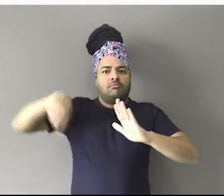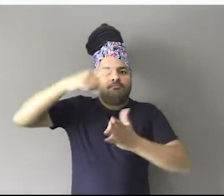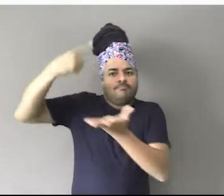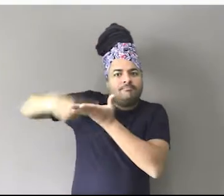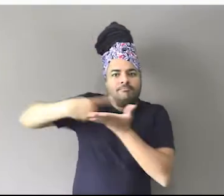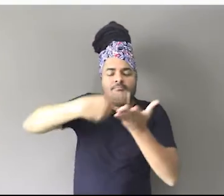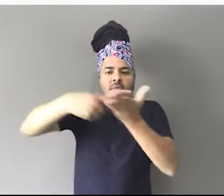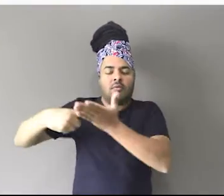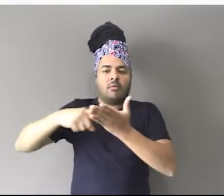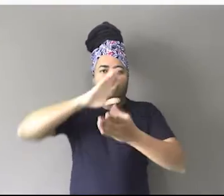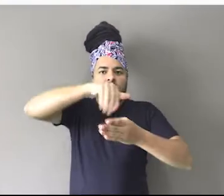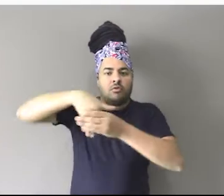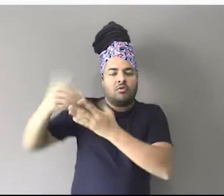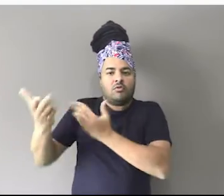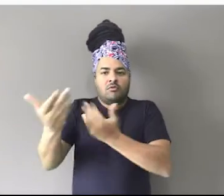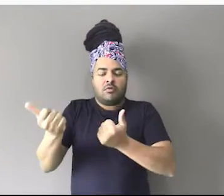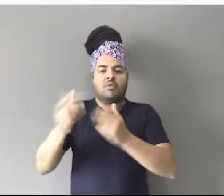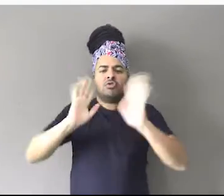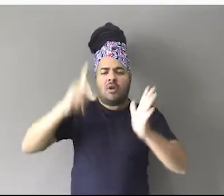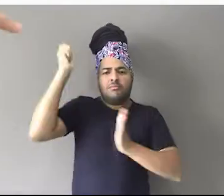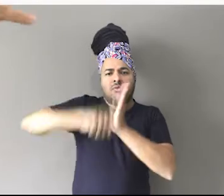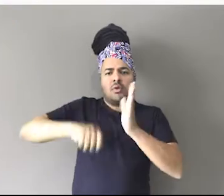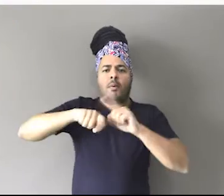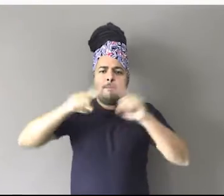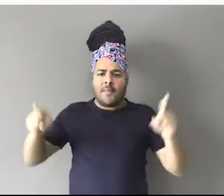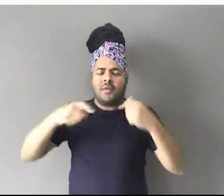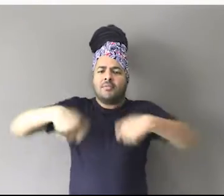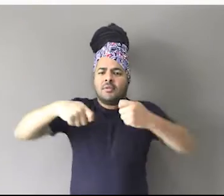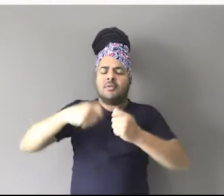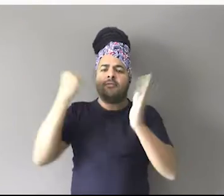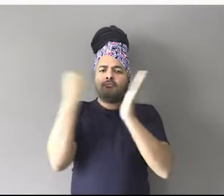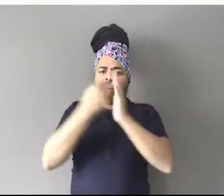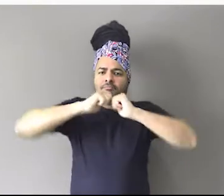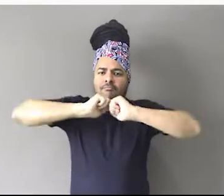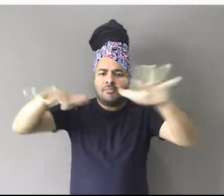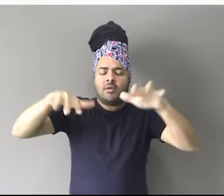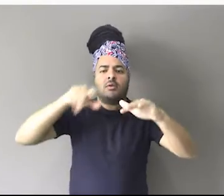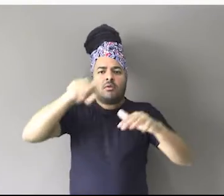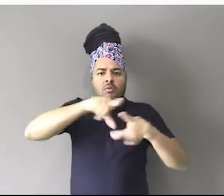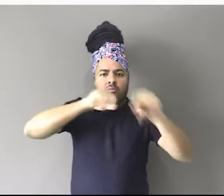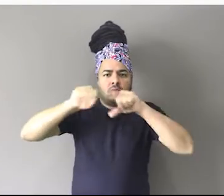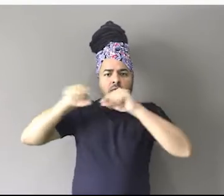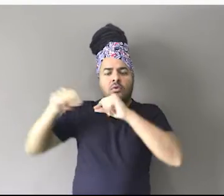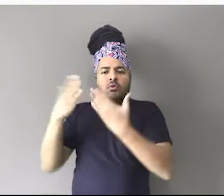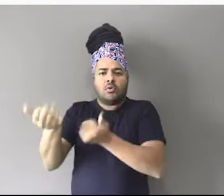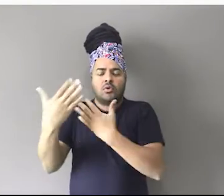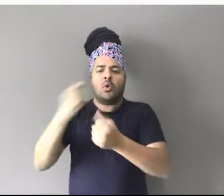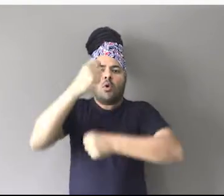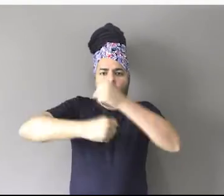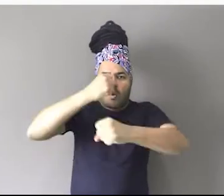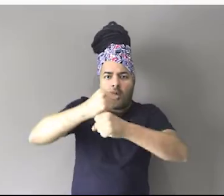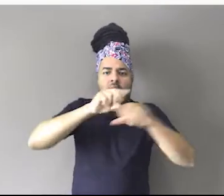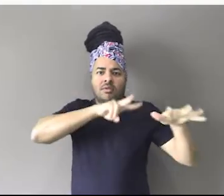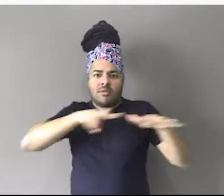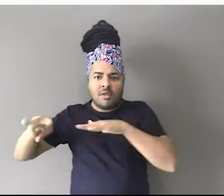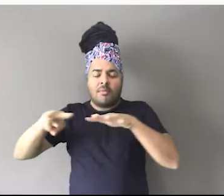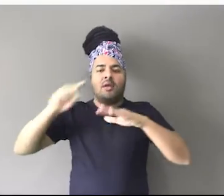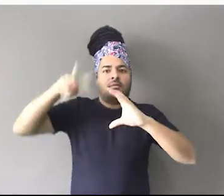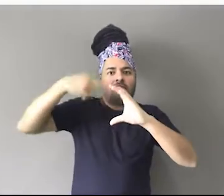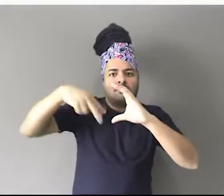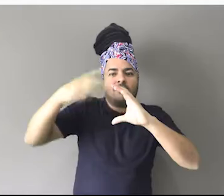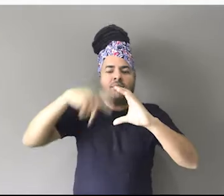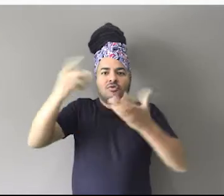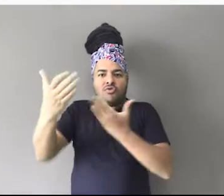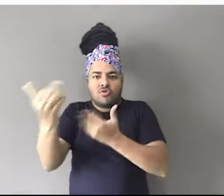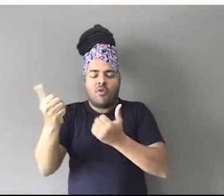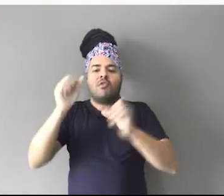Parlamento Jovem e Câmara Mirim, que já foi aprovado, mas nunca saiu do papel. Vamos selecionar adolescentes nas escolas da cidade, e todo ano teremos